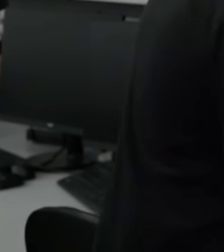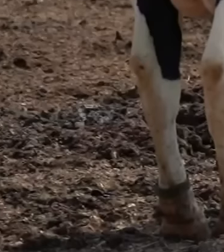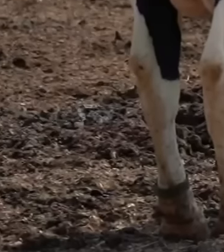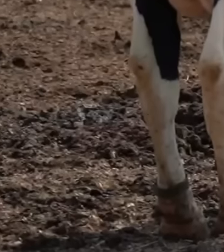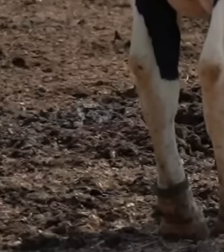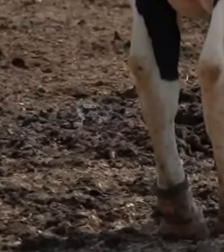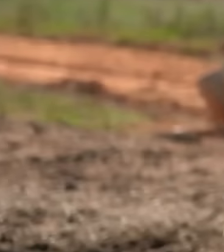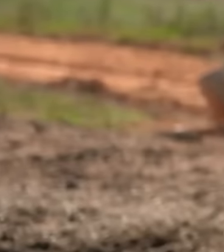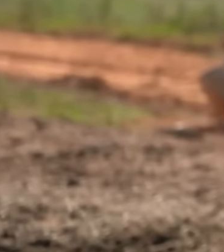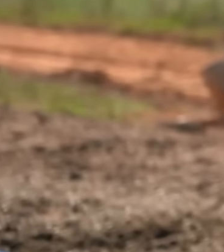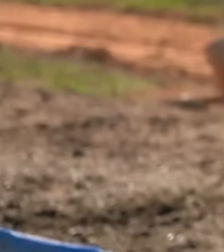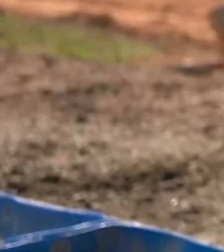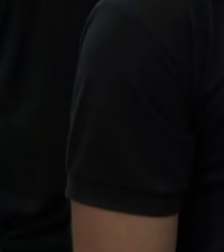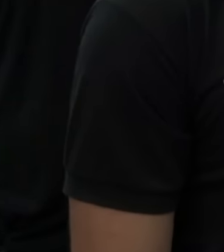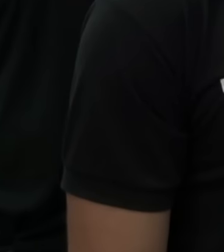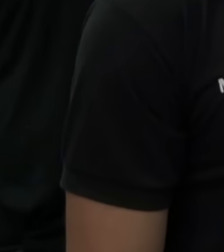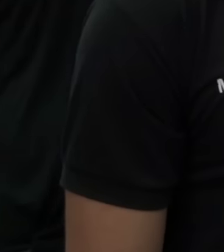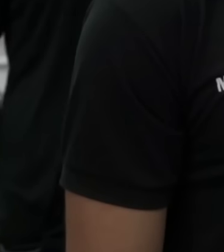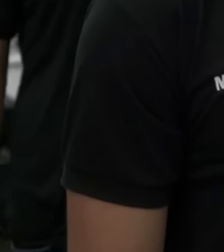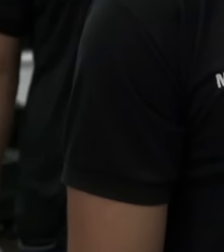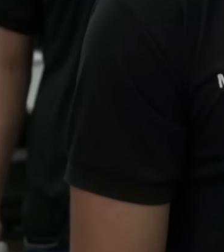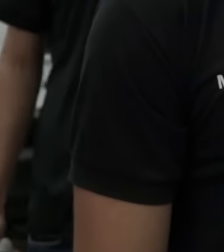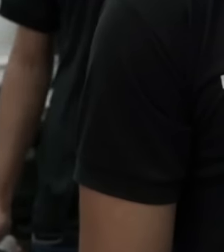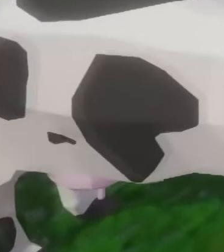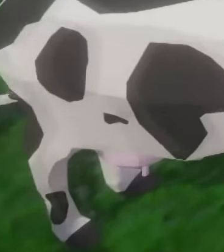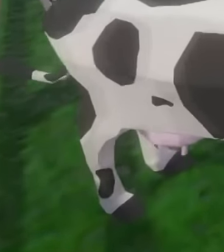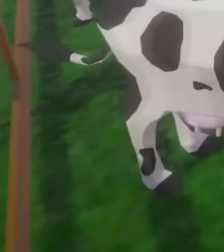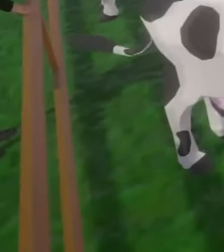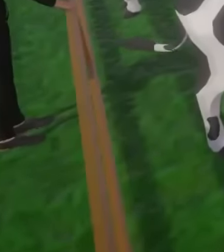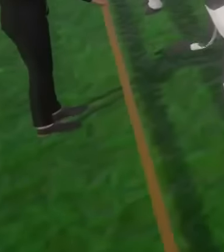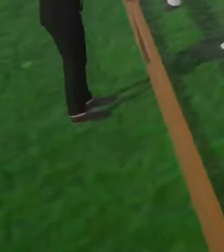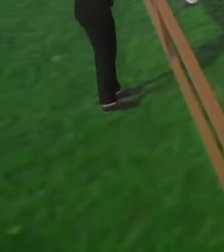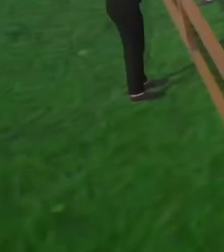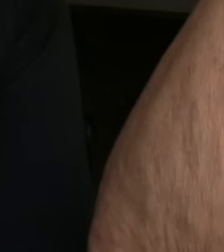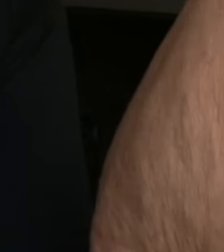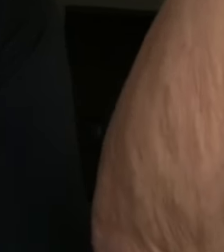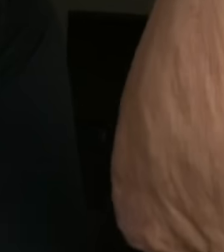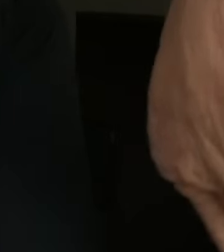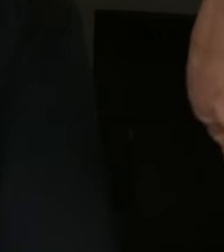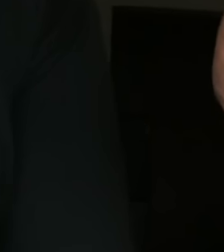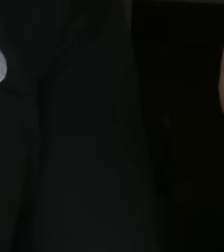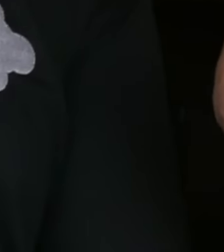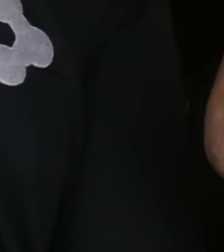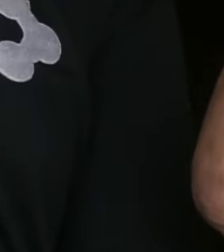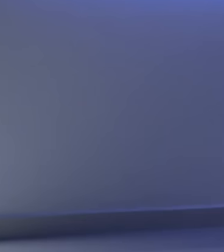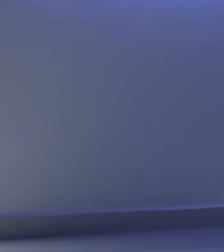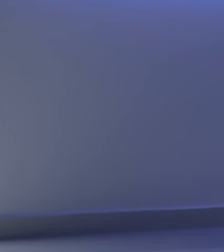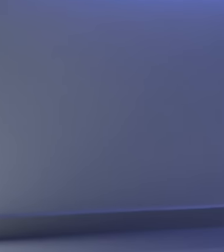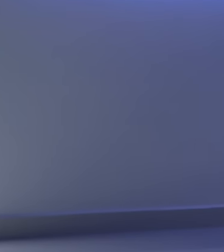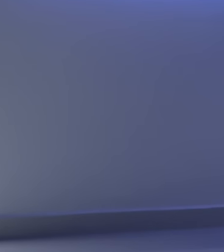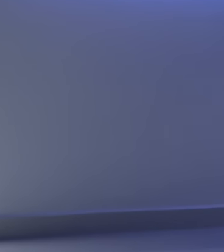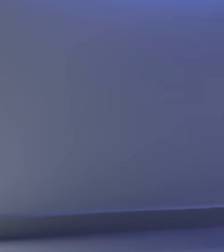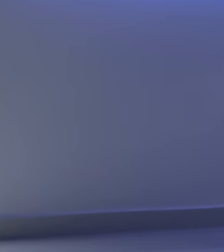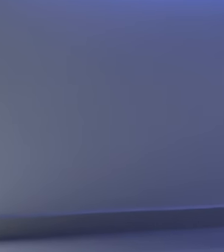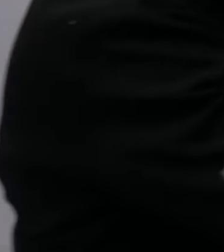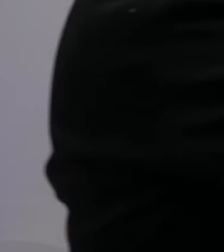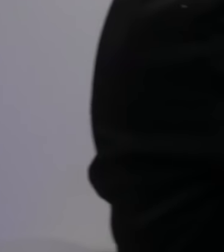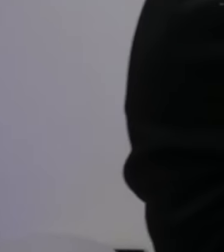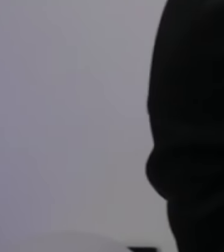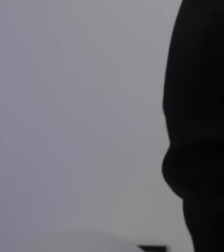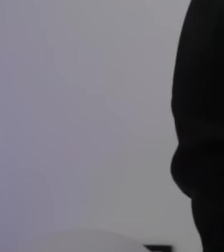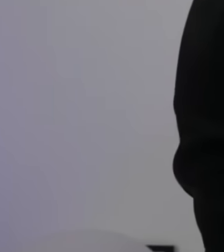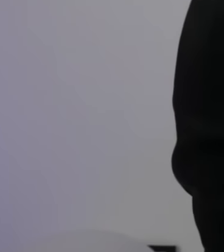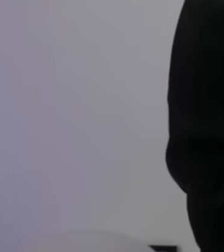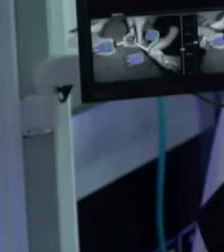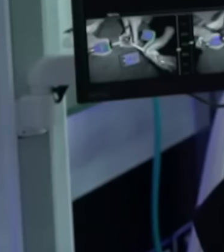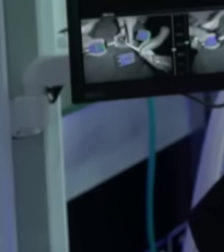Com uma conectividade boa, você consegue acessar a sua fazenda e ter os dados em tempo real. O sator virou pra lá. Nesse consultório de